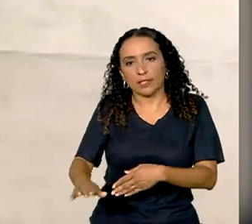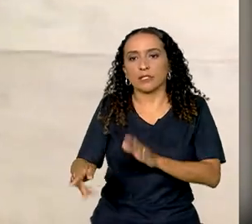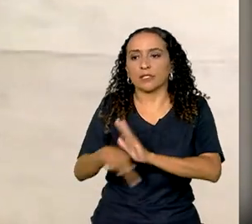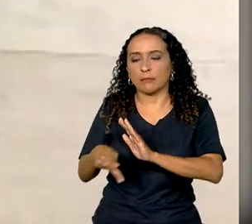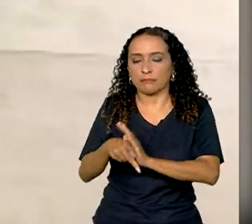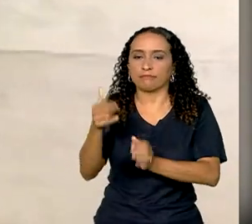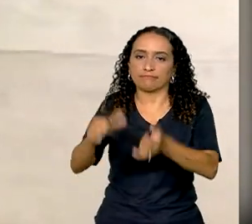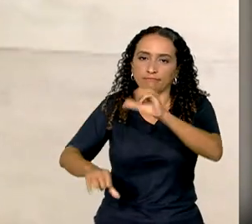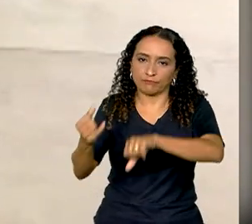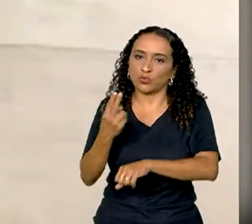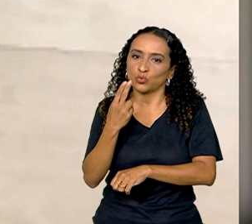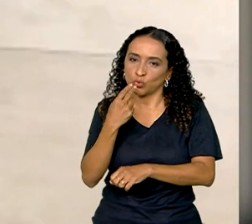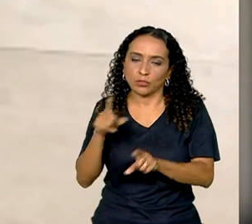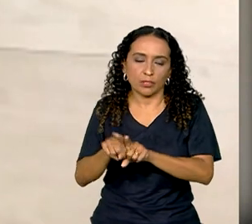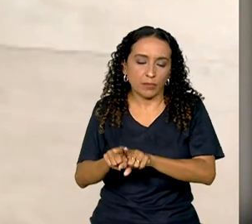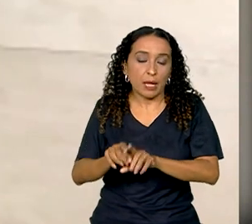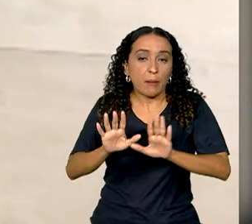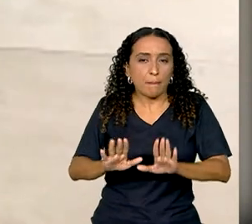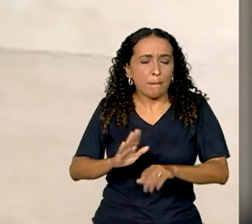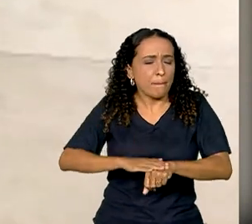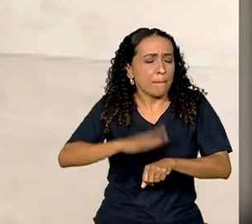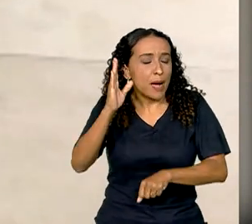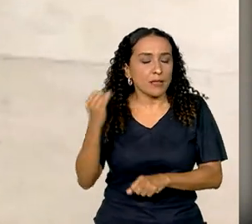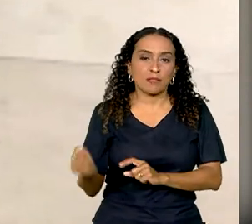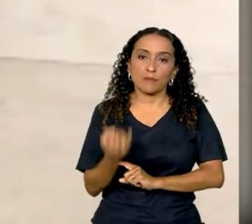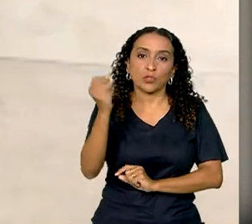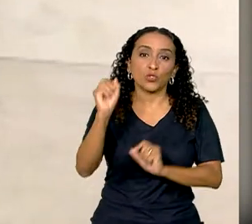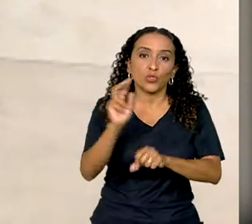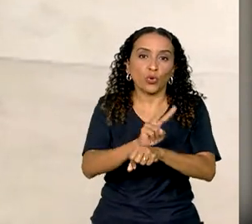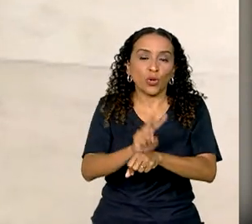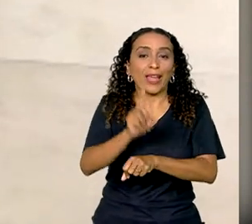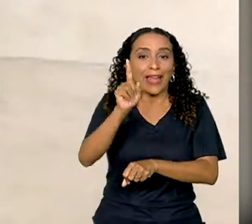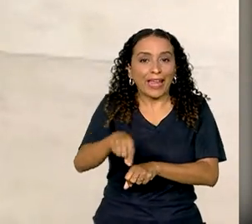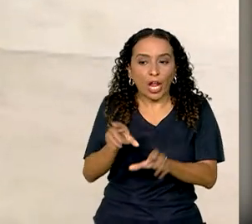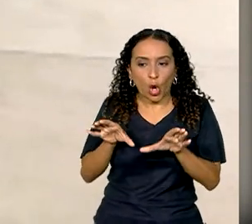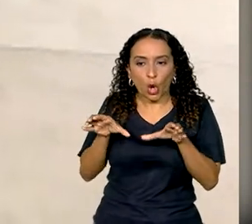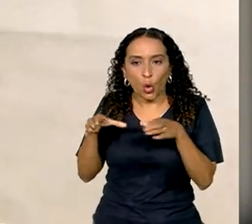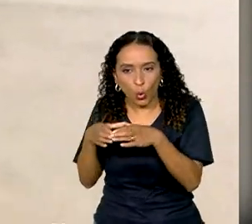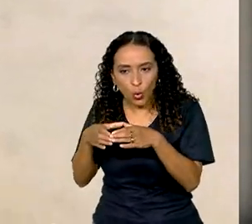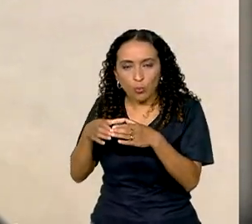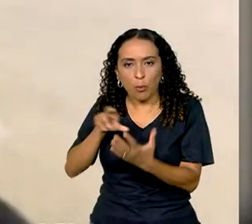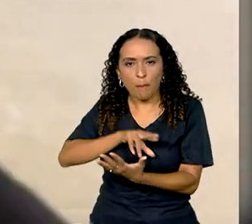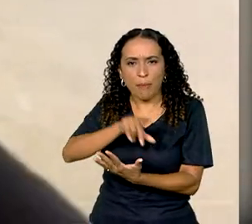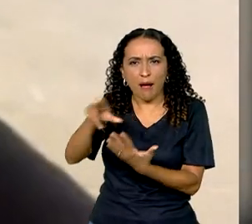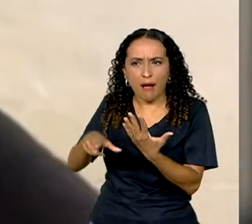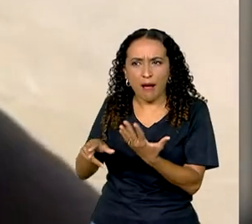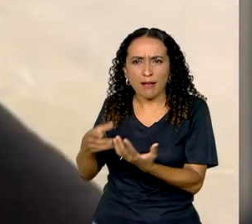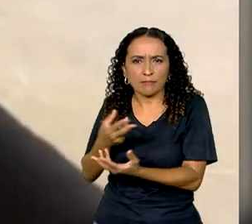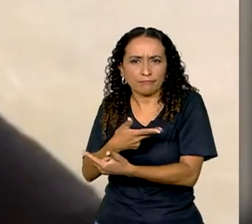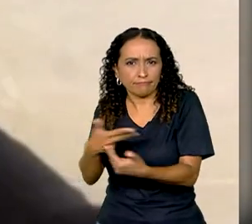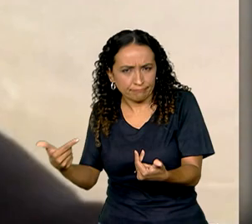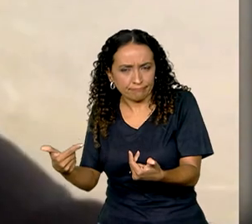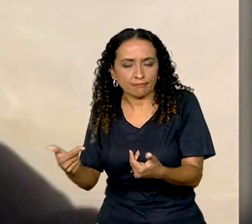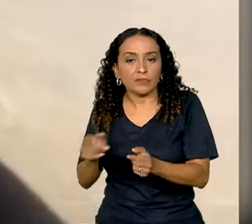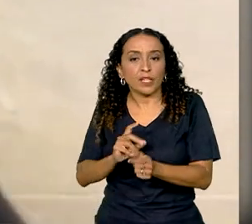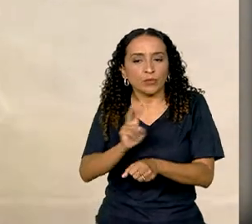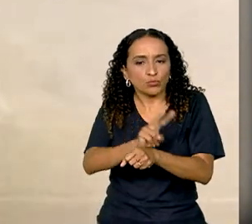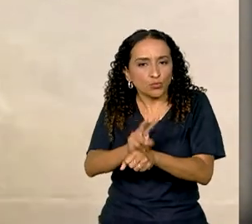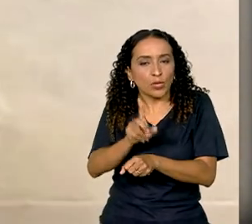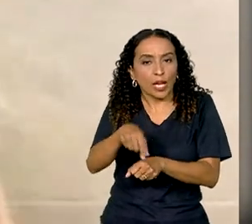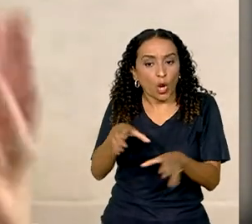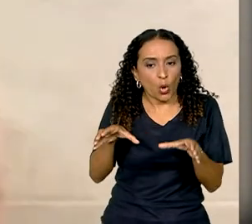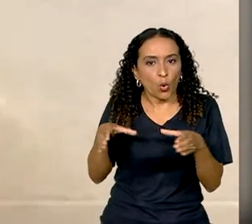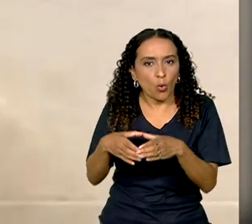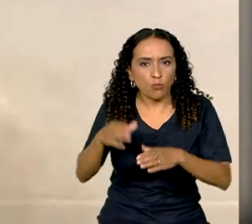avaliação nutricional. Mas o mais importante, o tratamento é feito por uma equipe multidisciplinar. O tratamento é feito por uma